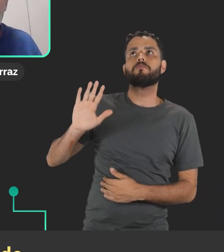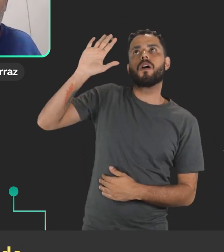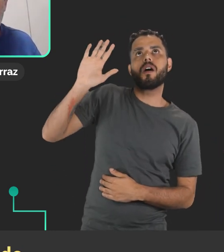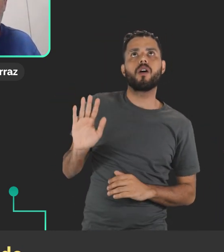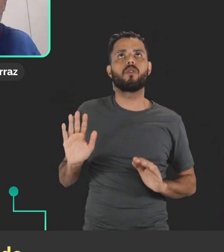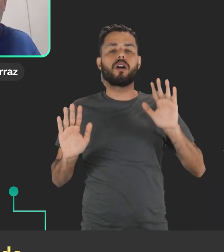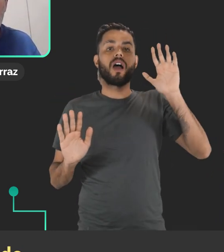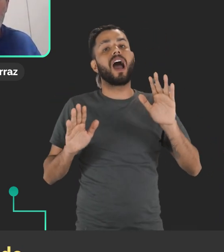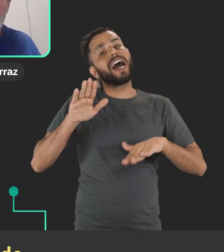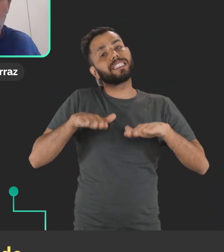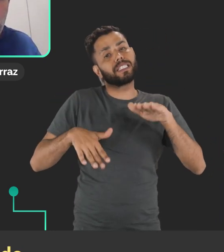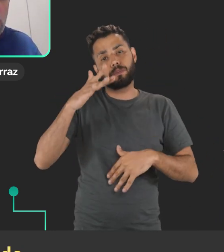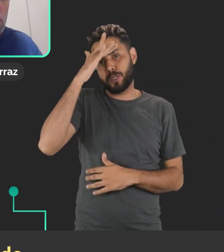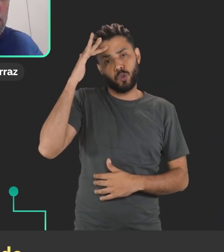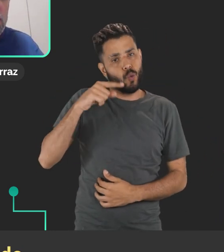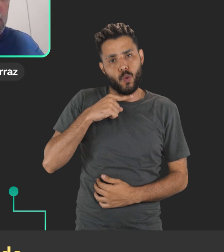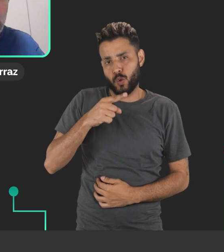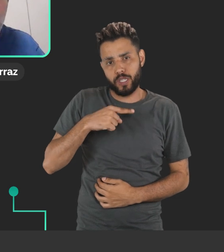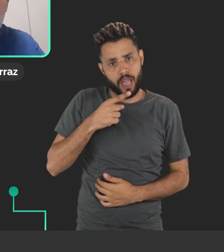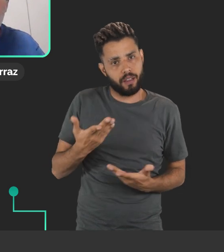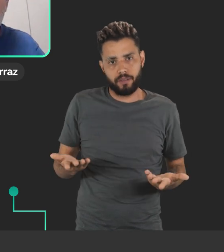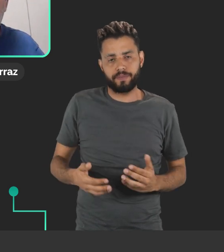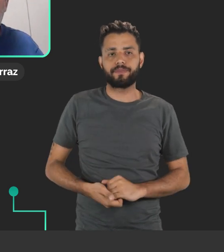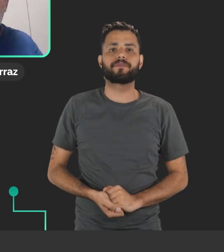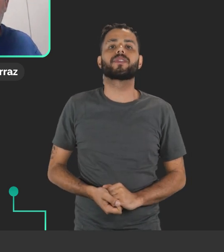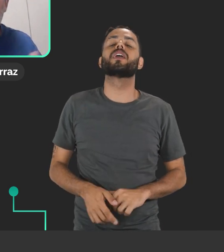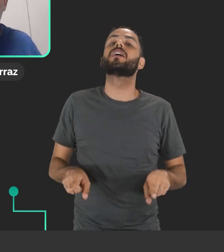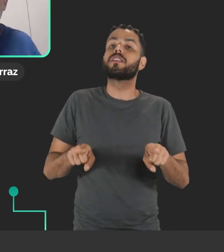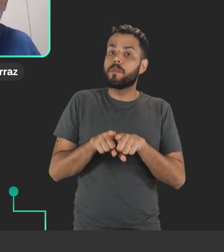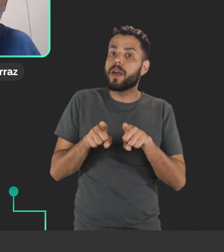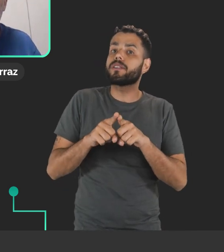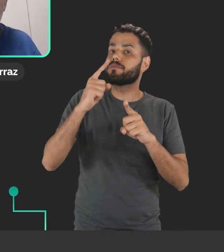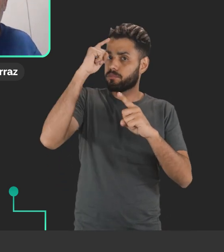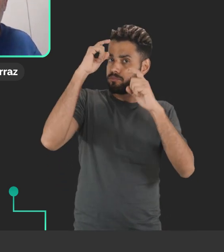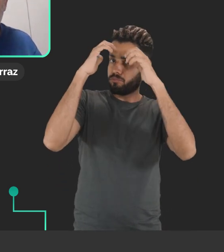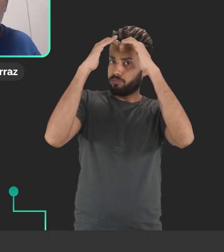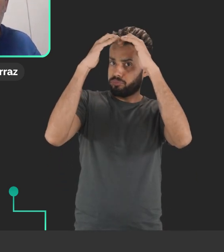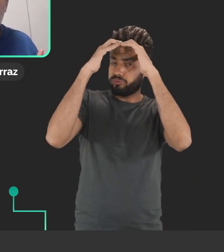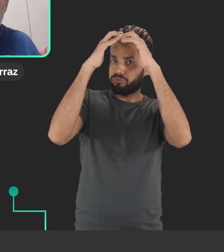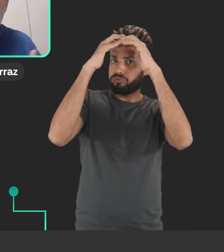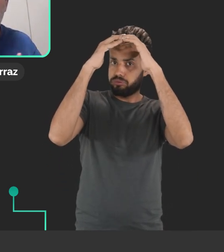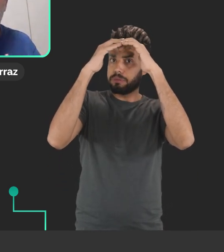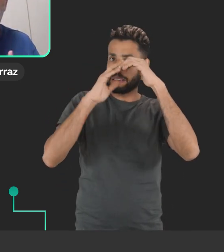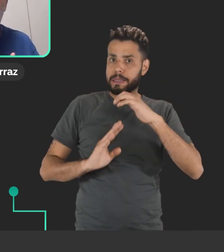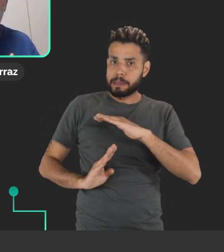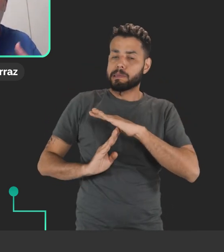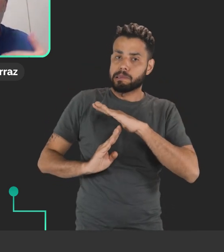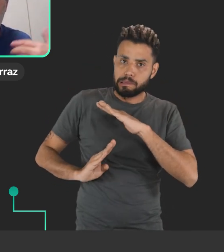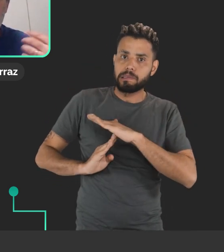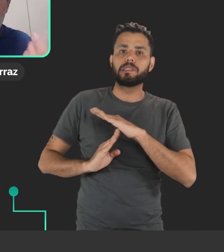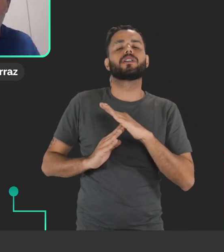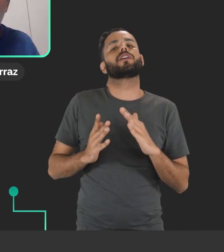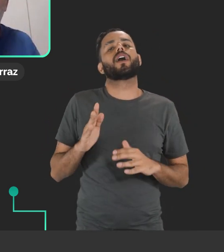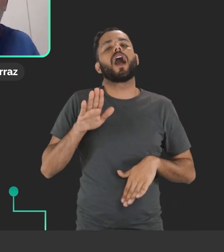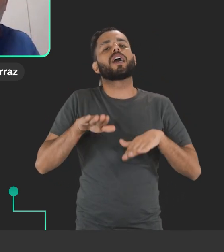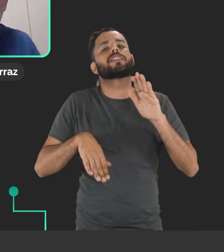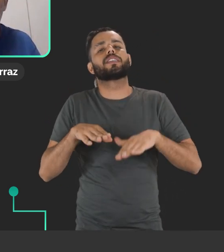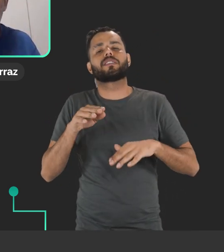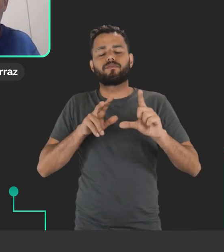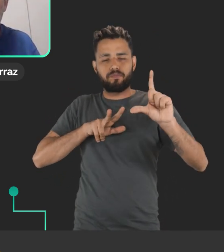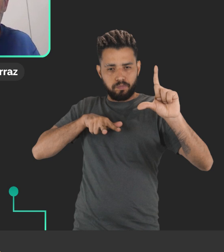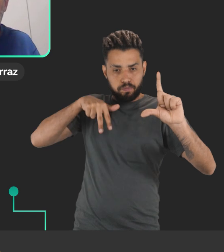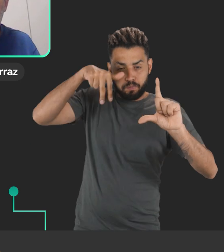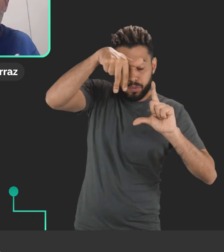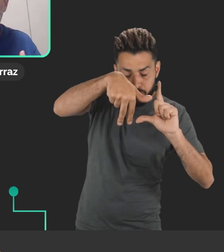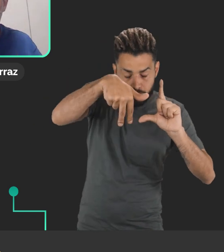isso pode ser complicado para algumas pessoas. E até limitações cognitivas, né? Por ser um ambiente imersivo, talvez